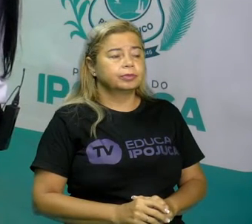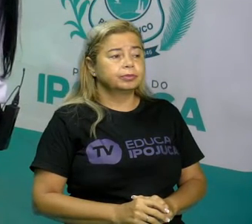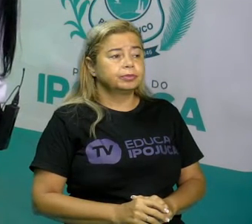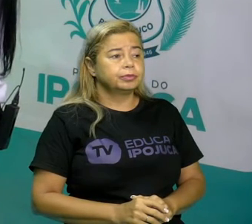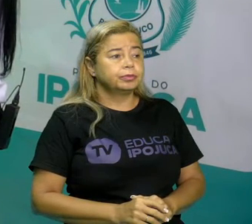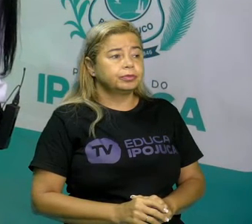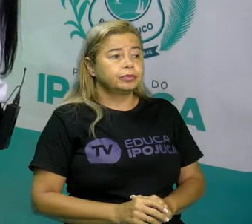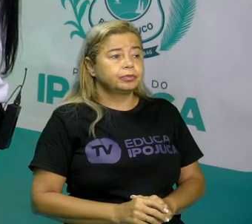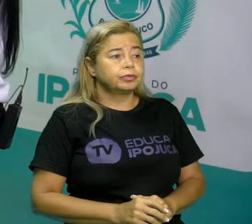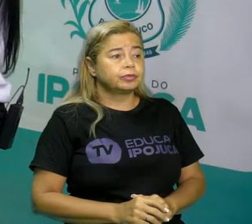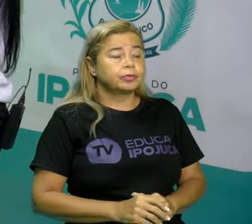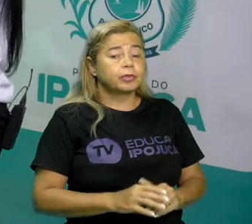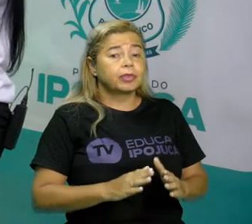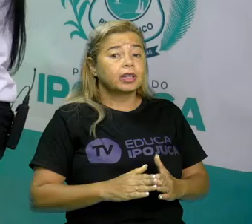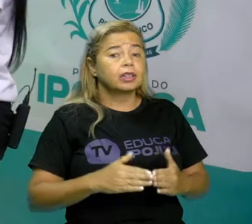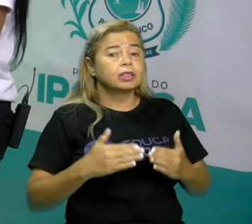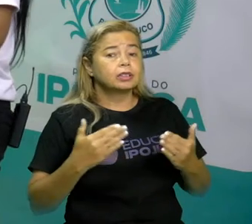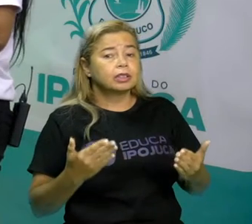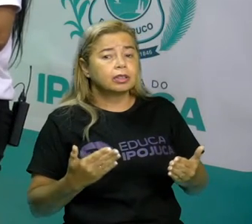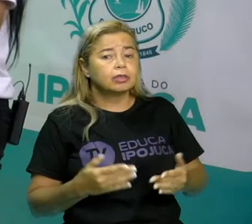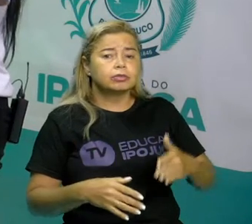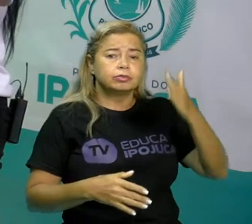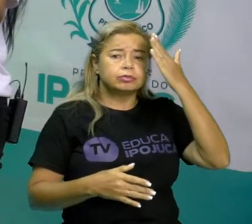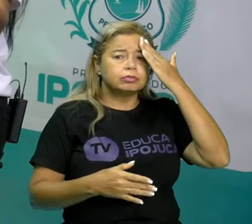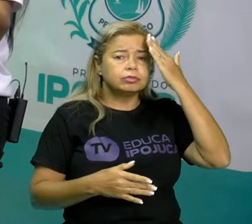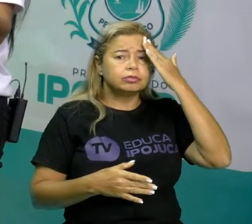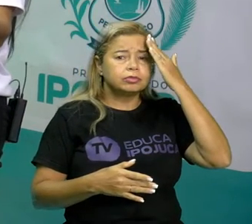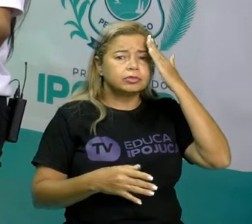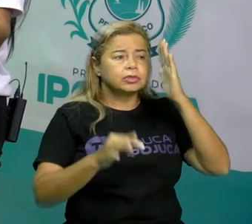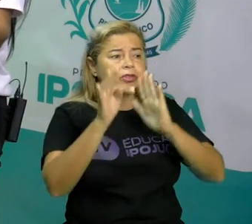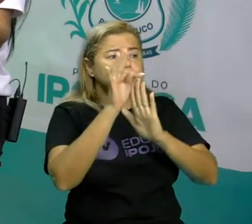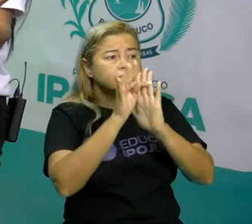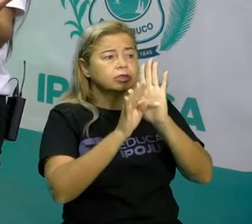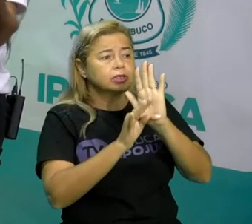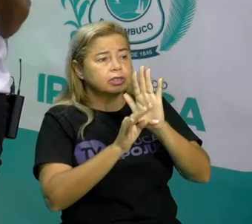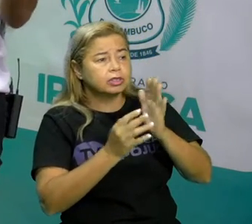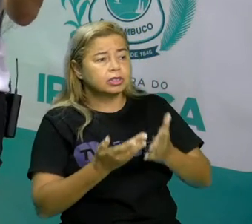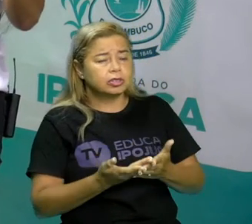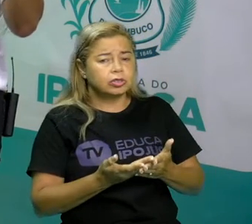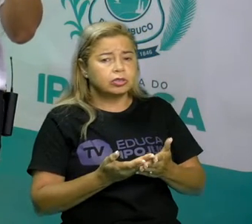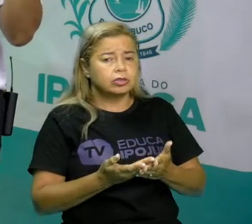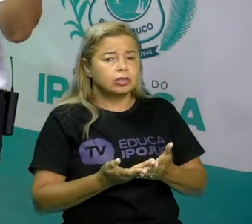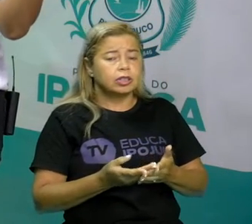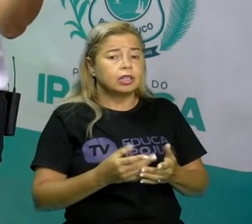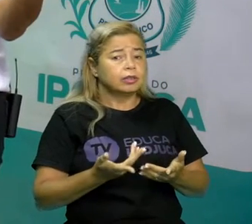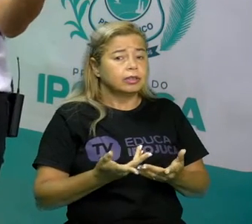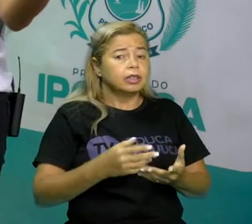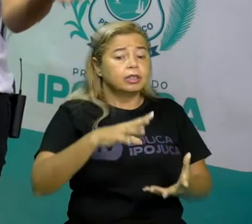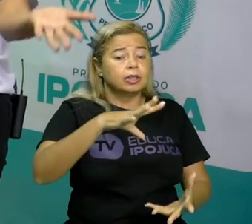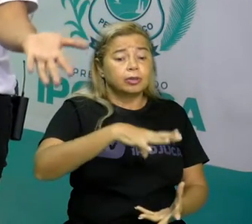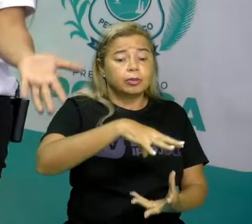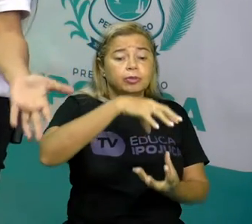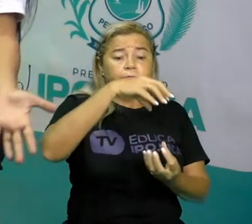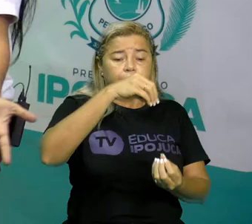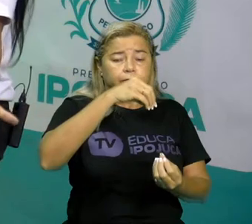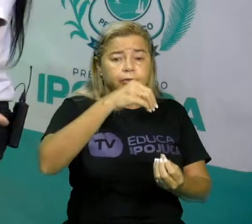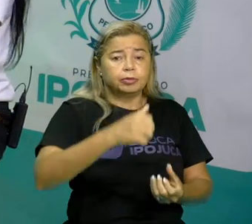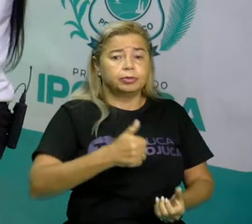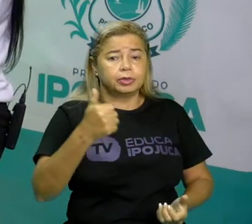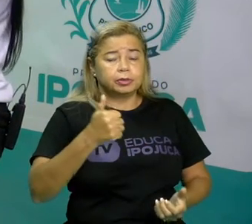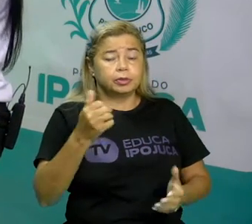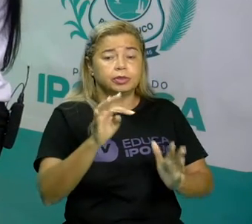Interpretação do texto. Qual o título? Em um era o fantasma, no outro era o quê? Chapeuzinho